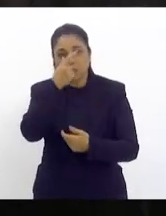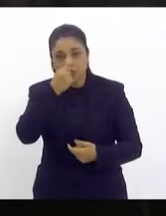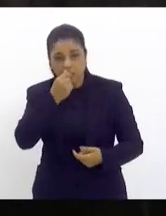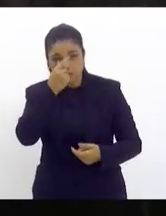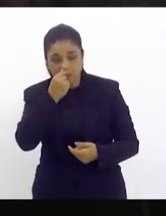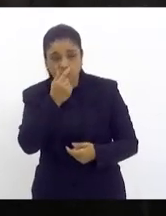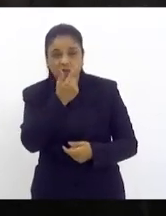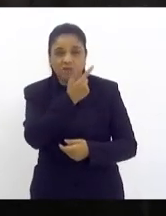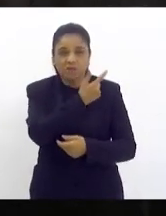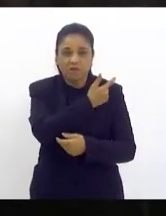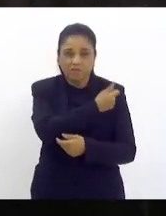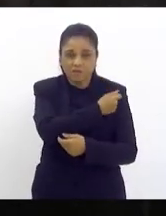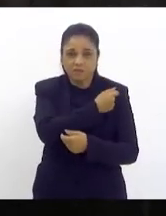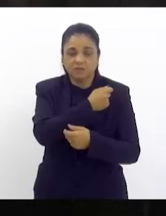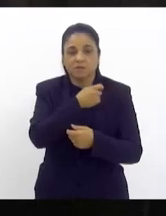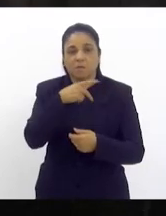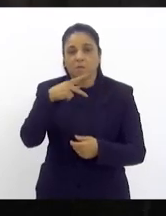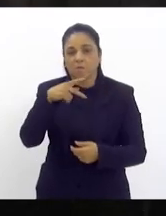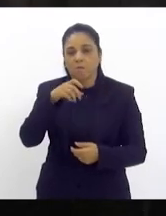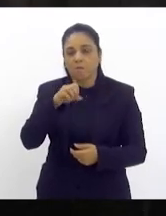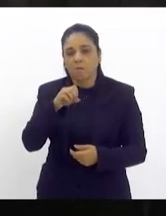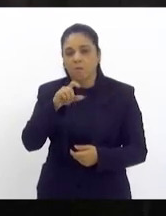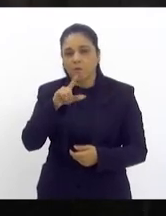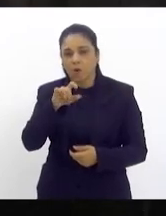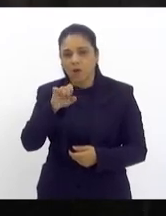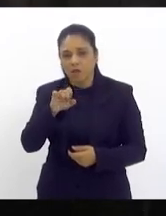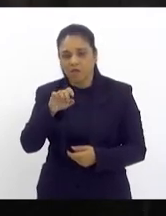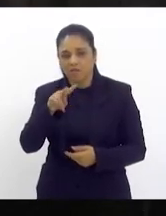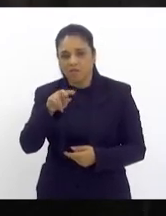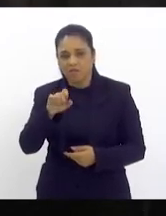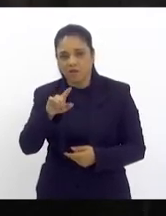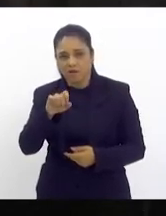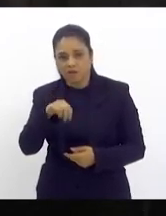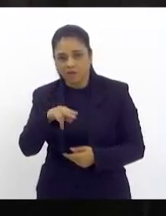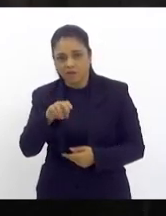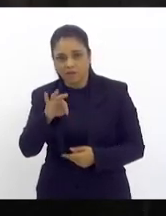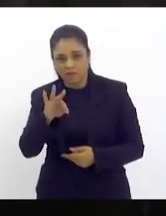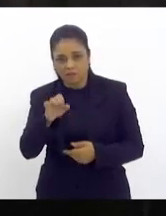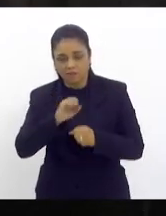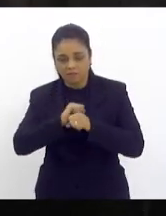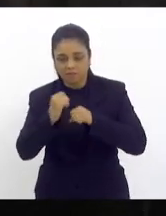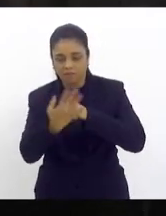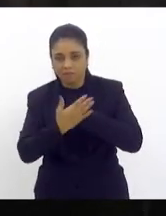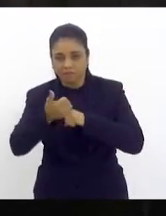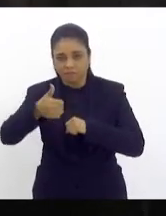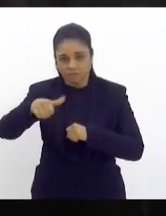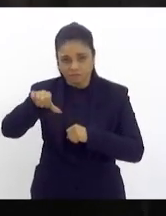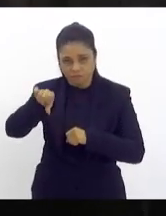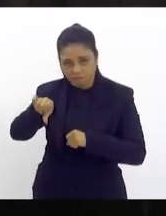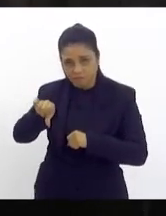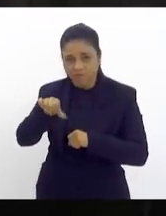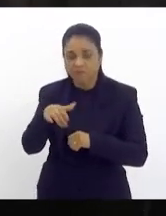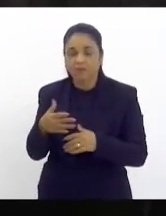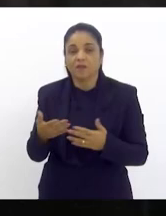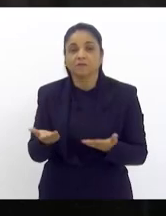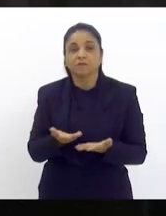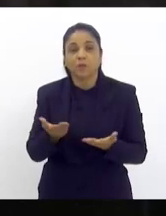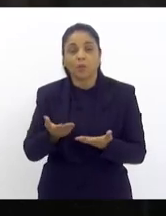vacina ambivalente relacionada a covid-19 e hoje me deparo